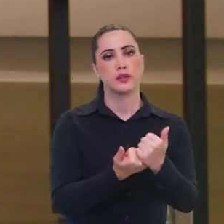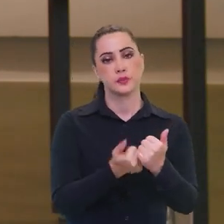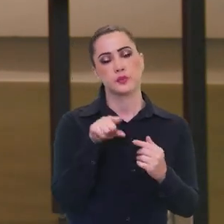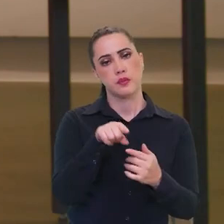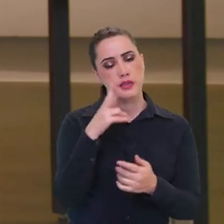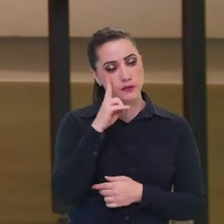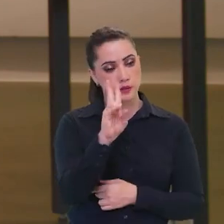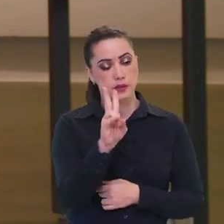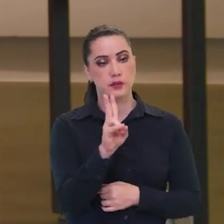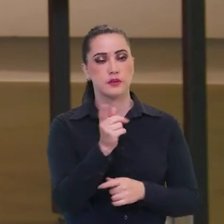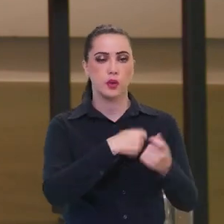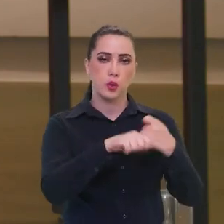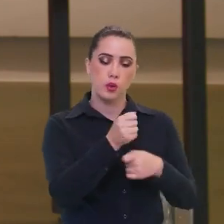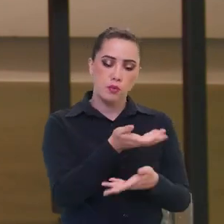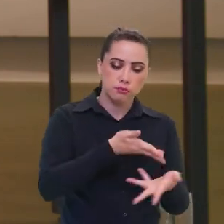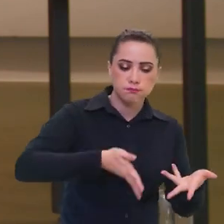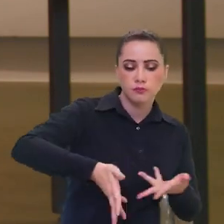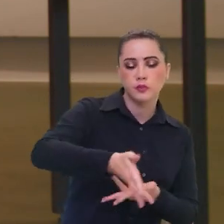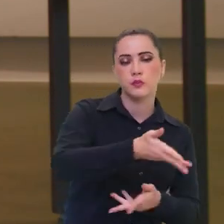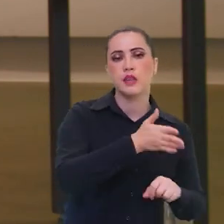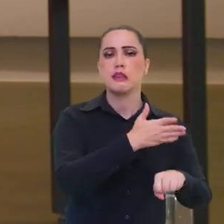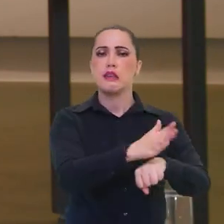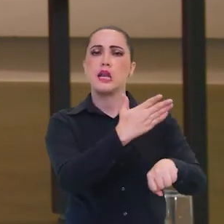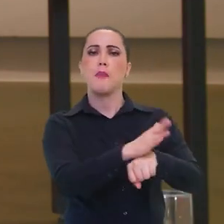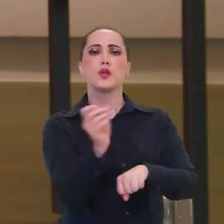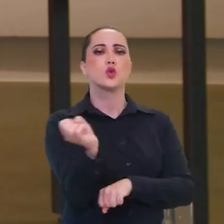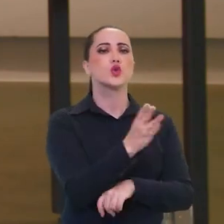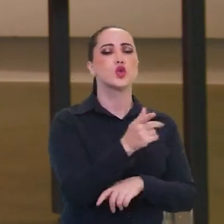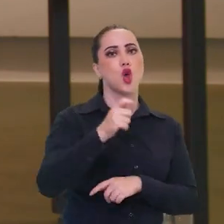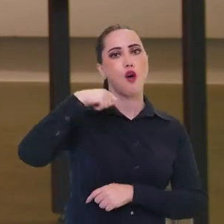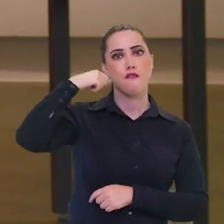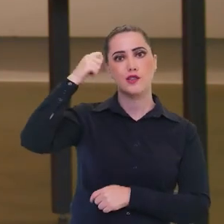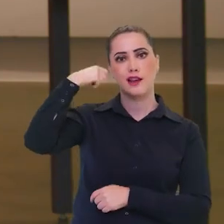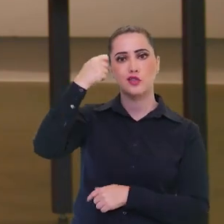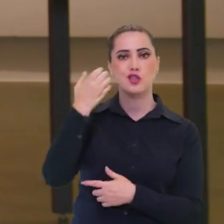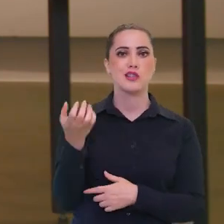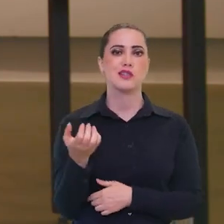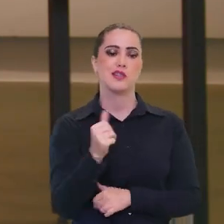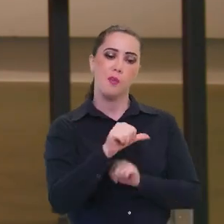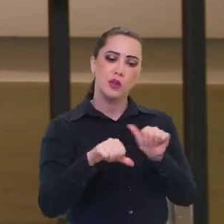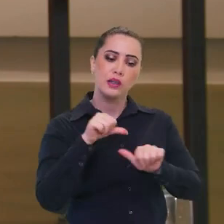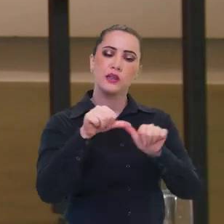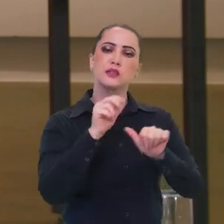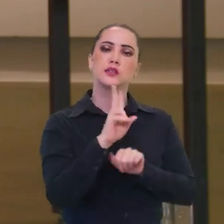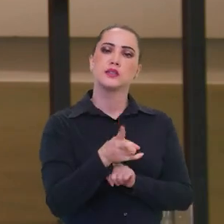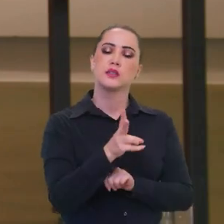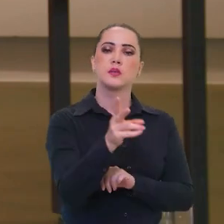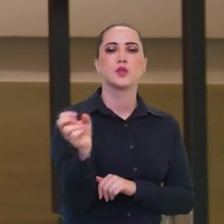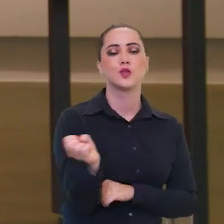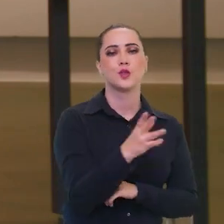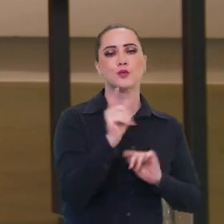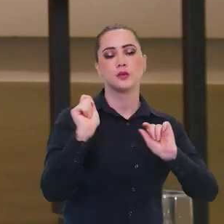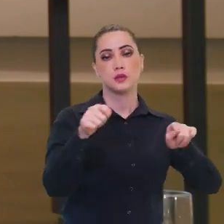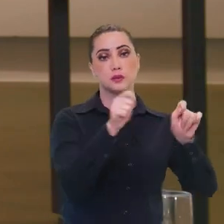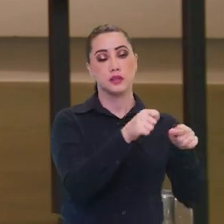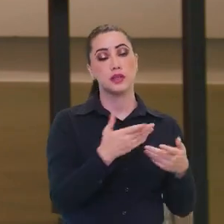economia criativa girando, né, vai em qualificação, novos artistas, renovação do mercado, novas inspirações, e